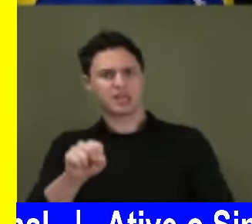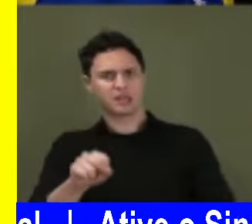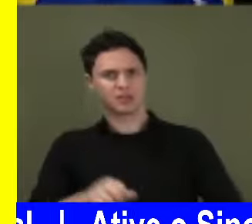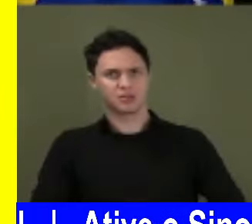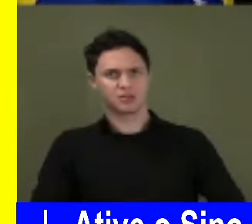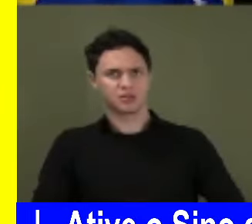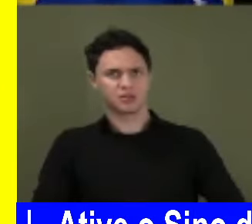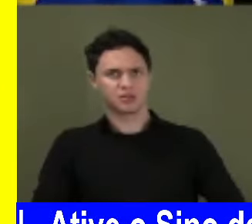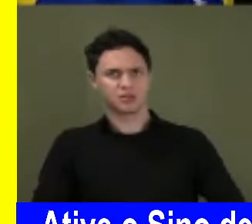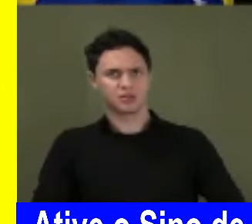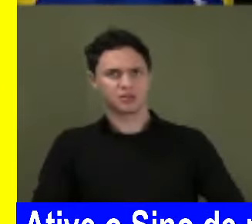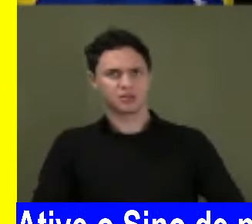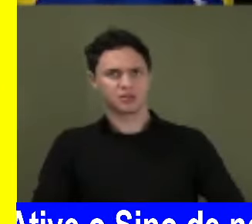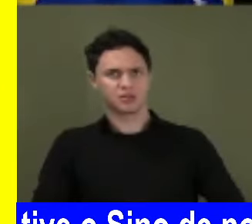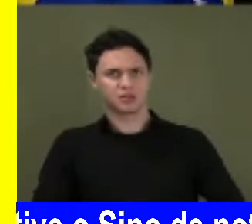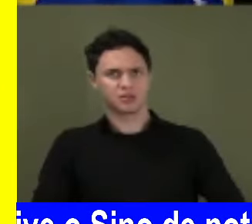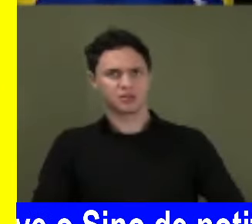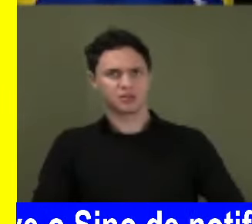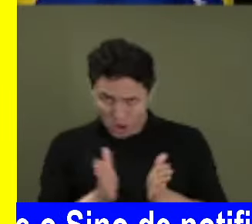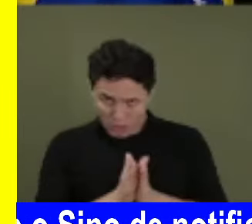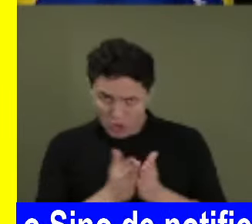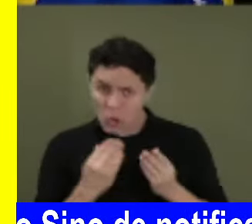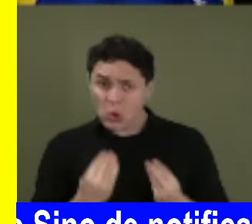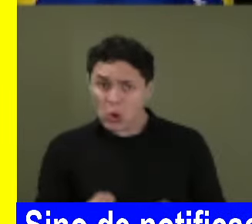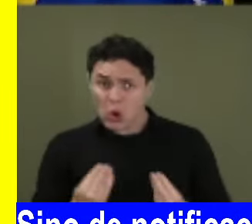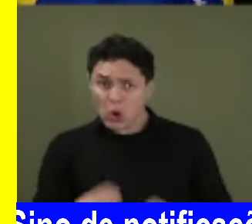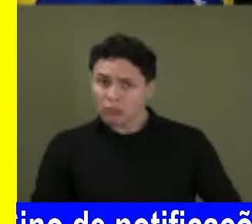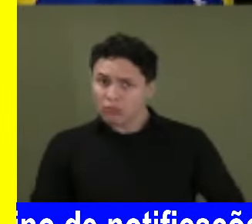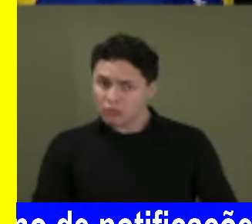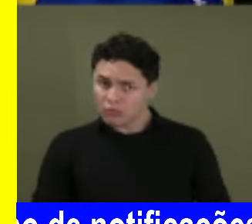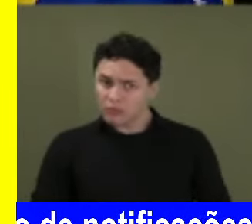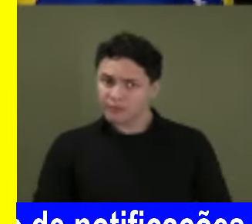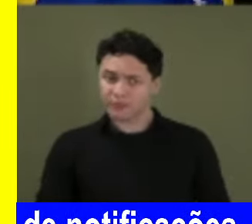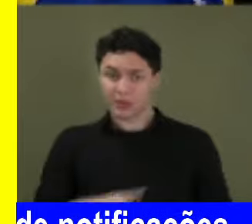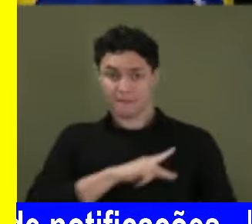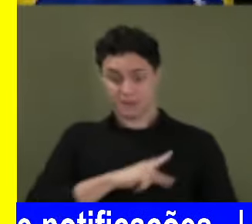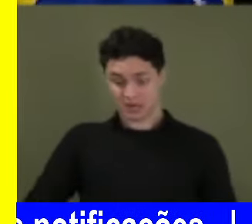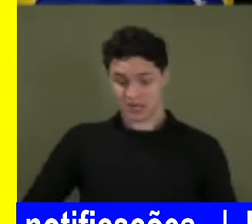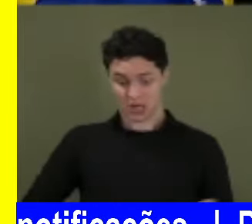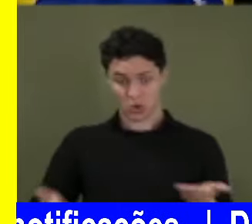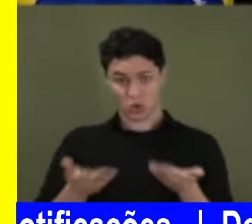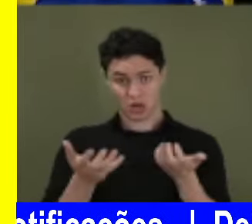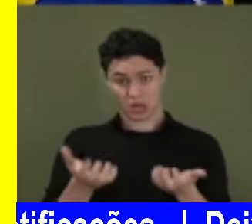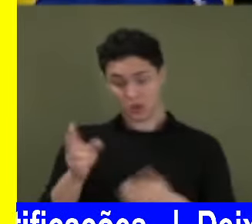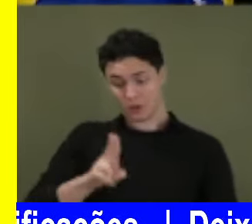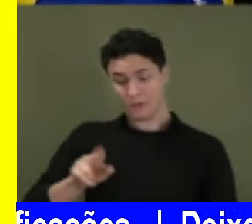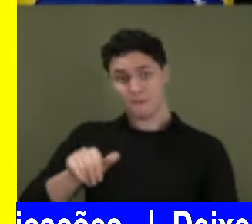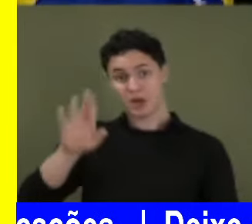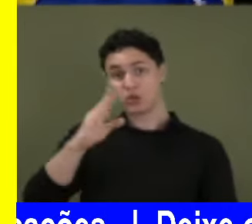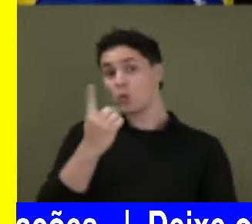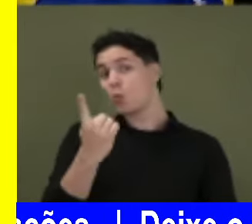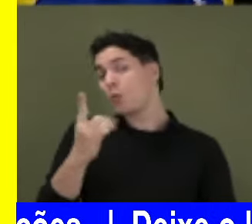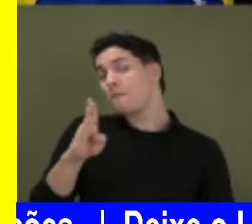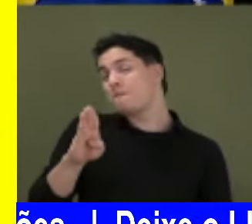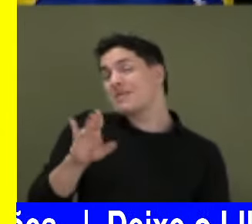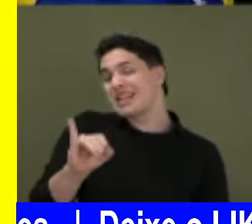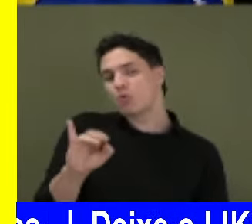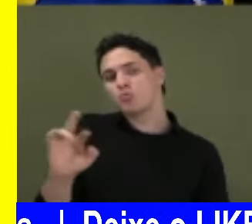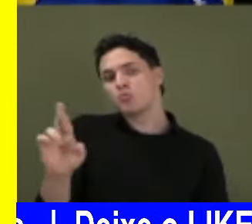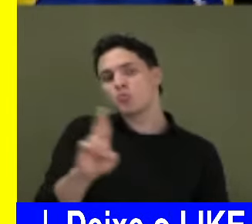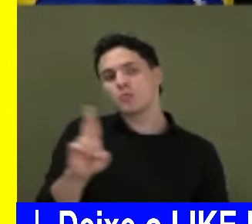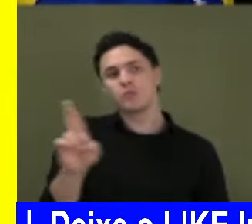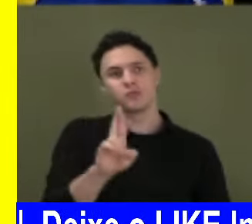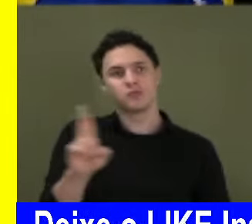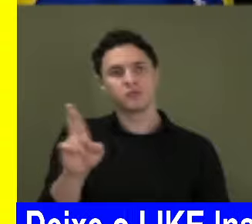Esse país está quebrado? Como é que um país está quebrado que um presidente da República agora quer gastar mais de um bilhão, vou repetir, mais de um